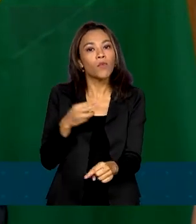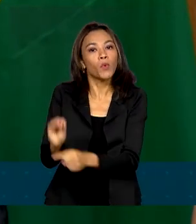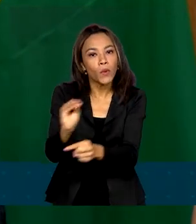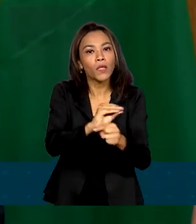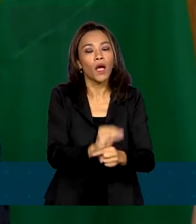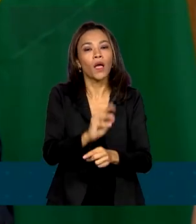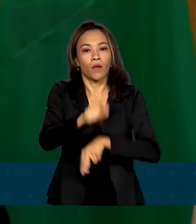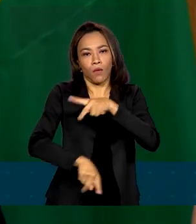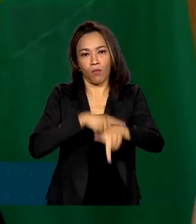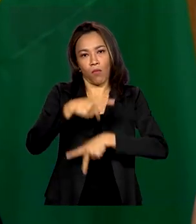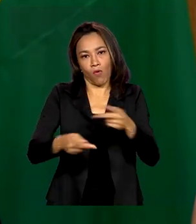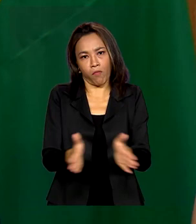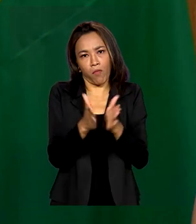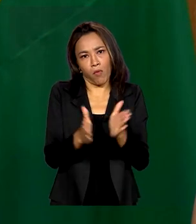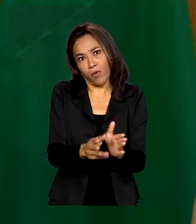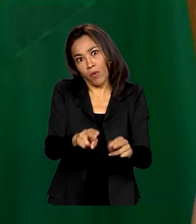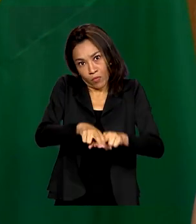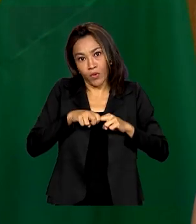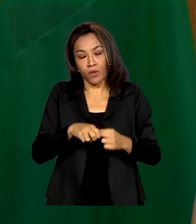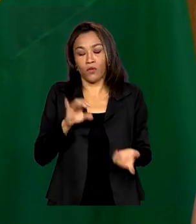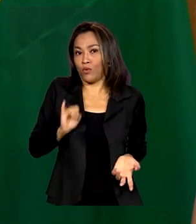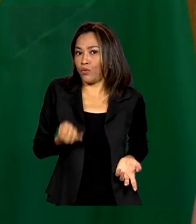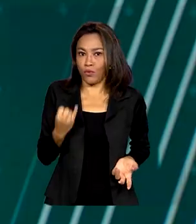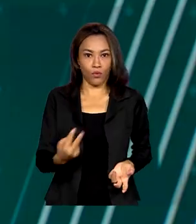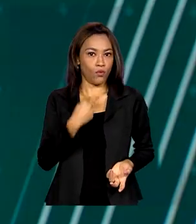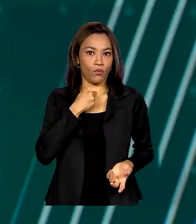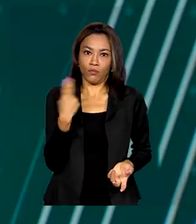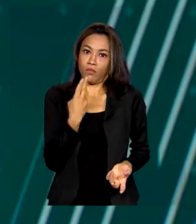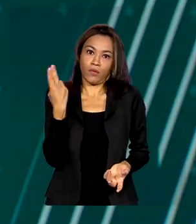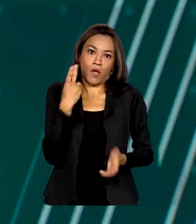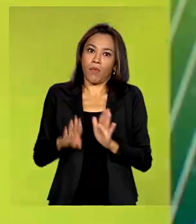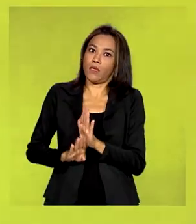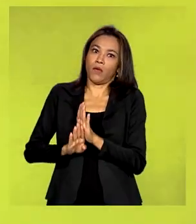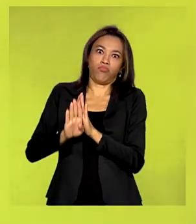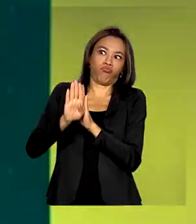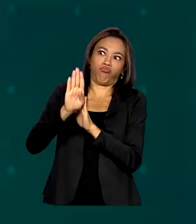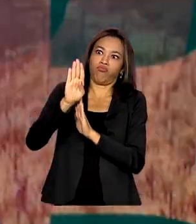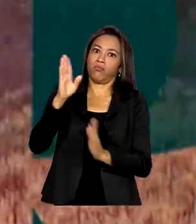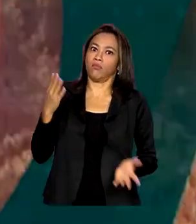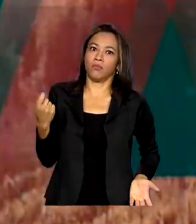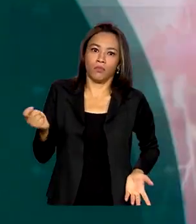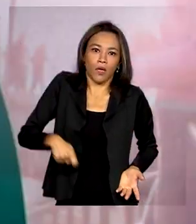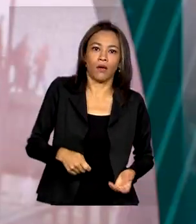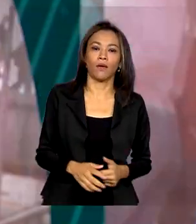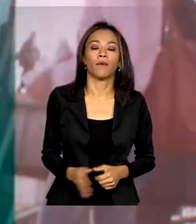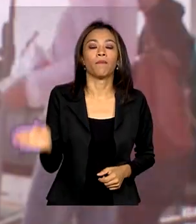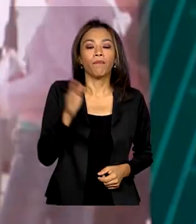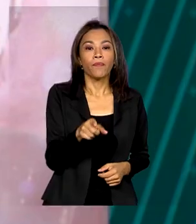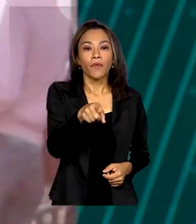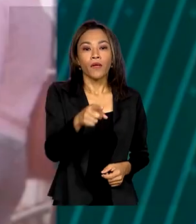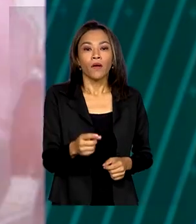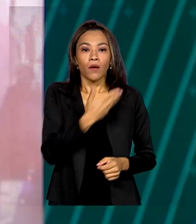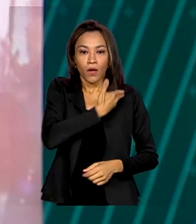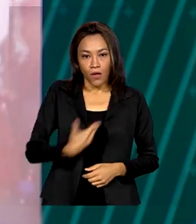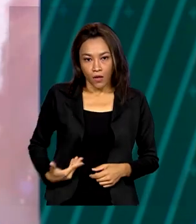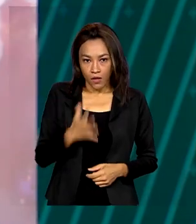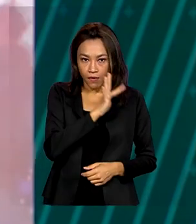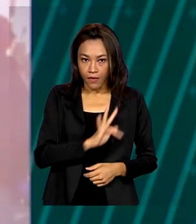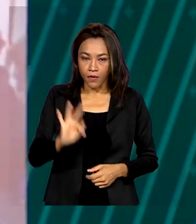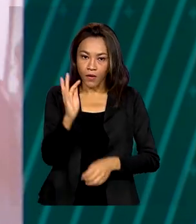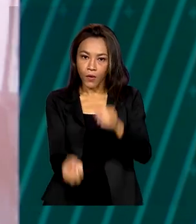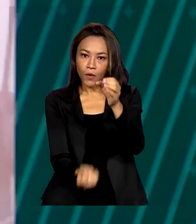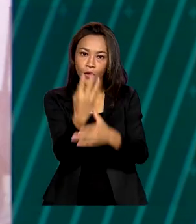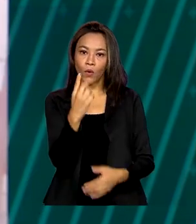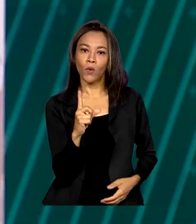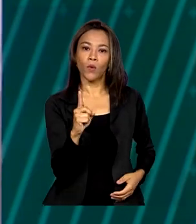É por isso que eu acho que o juros não pode ser alto, tem que baixar. E o governo federal ampliou em um bilhão de reais os investimentos